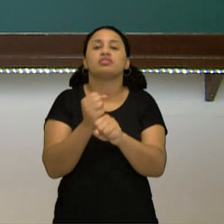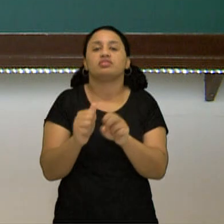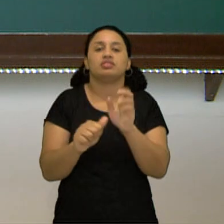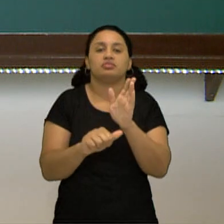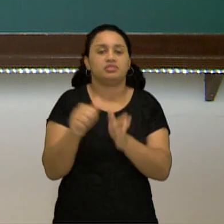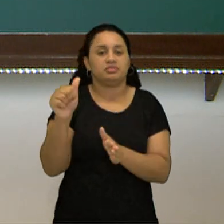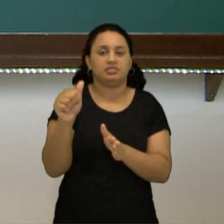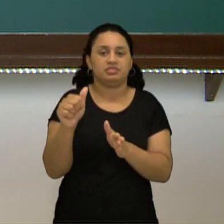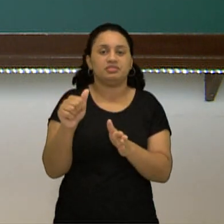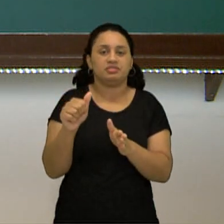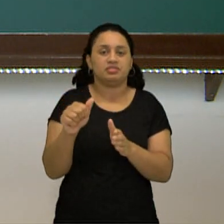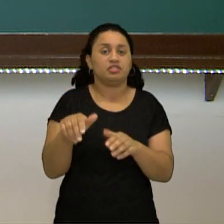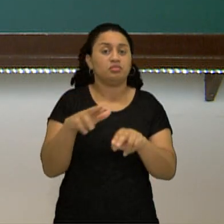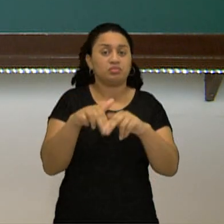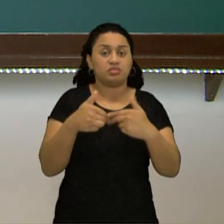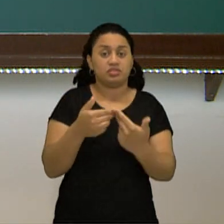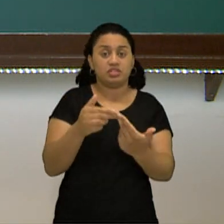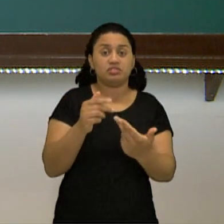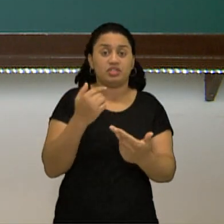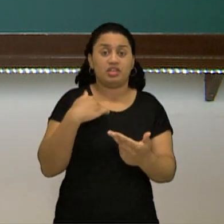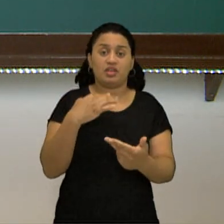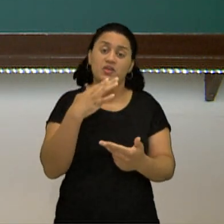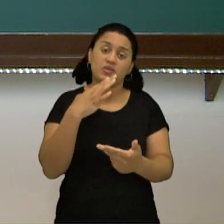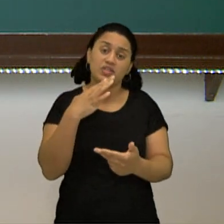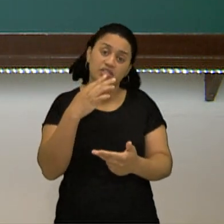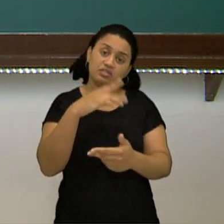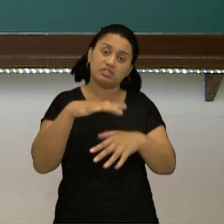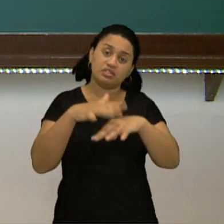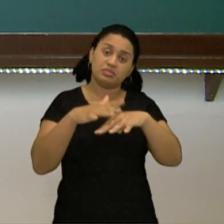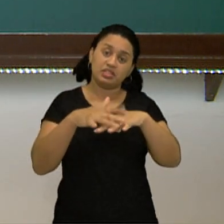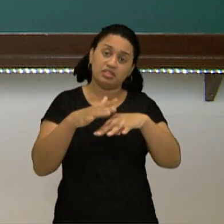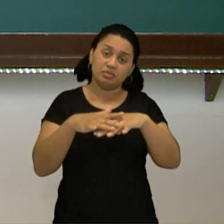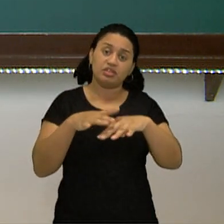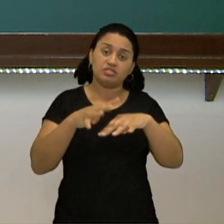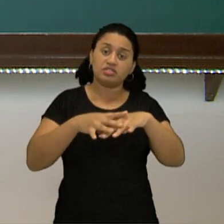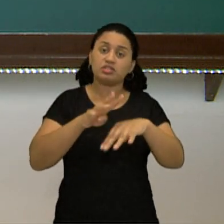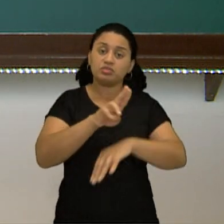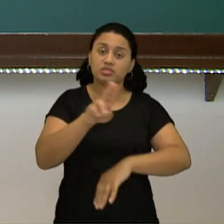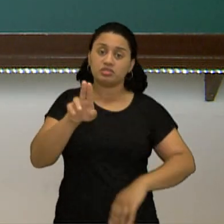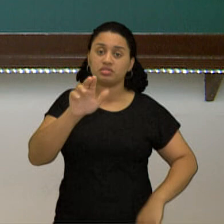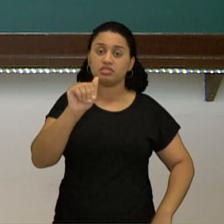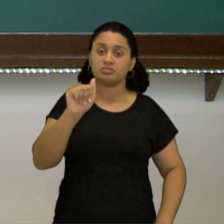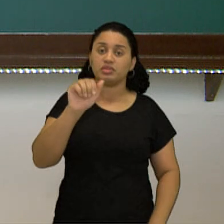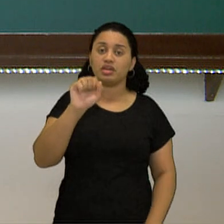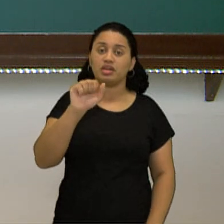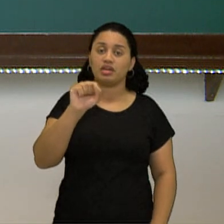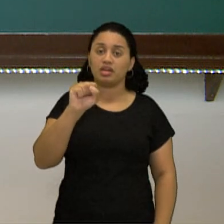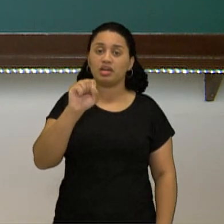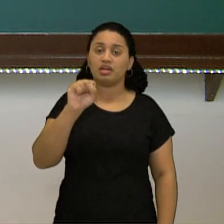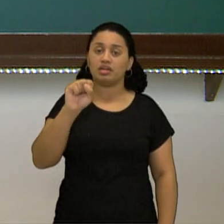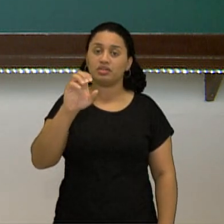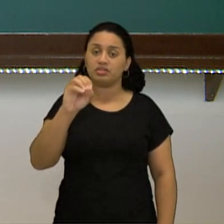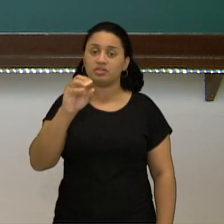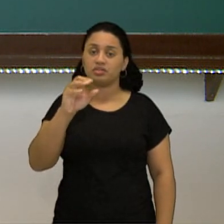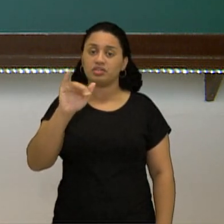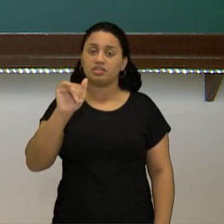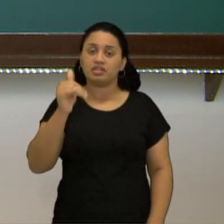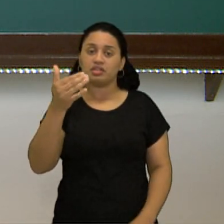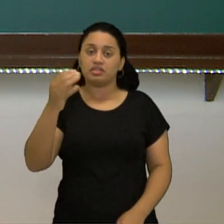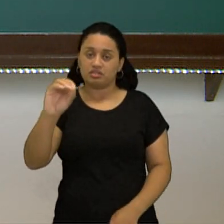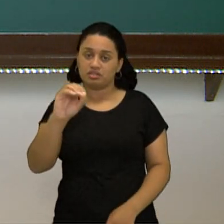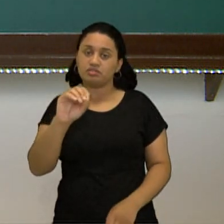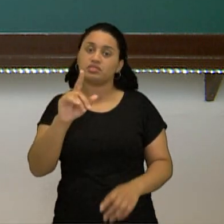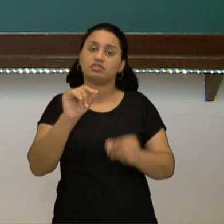conhecido na matemática como sinal de associação. Então o que a gente fez primeiro aqui? A gente decompôs, certo?